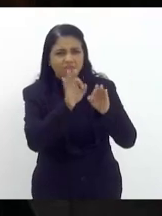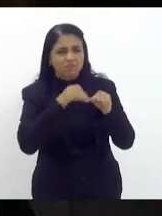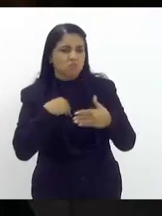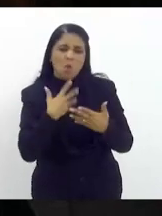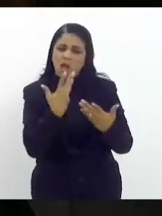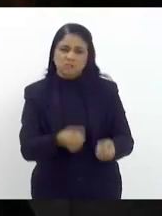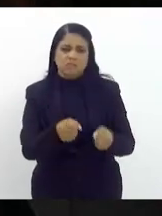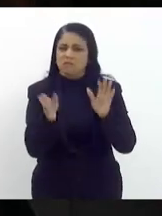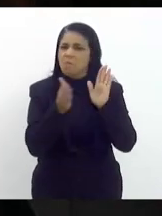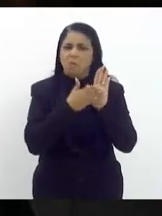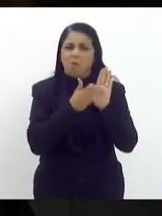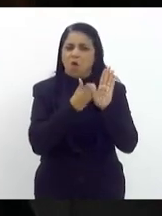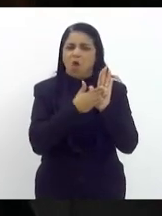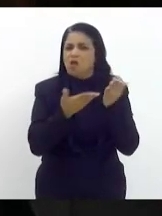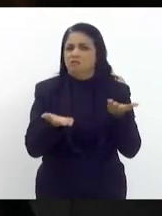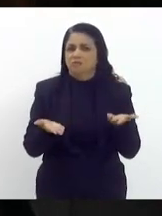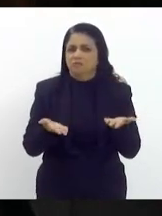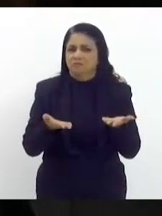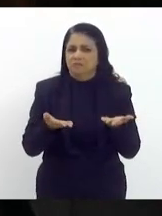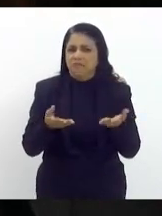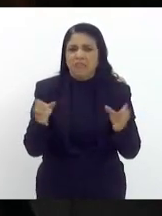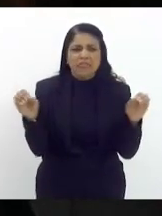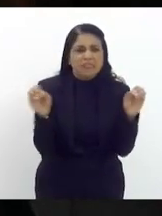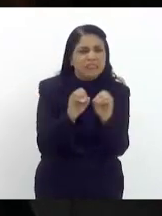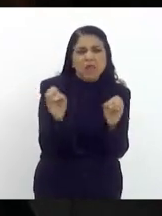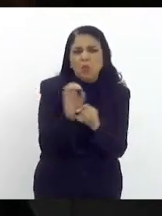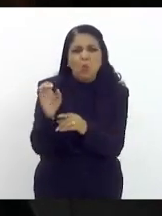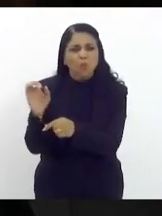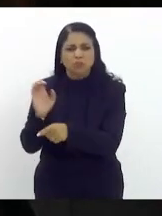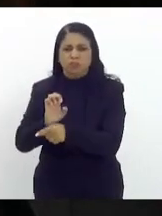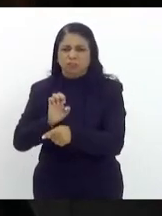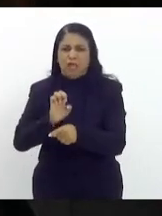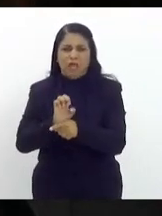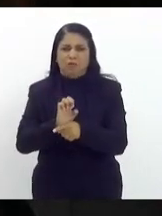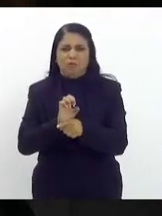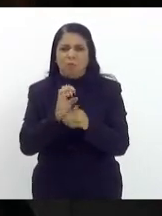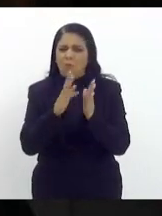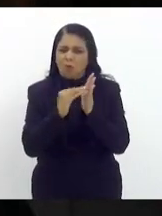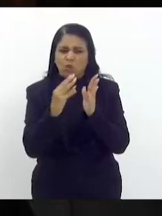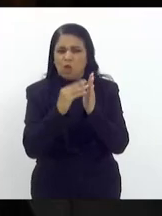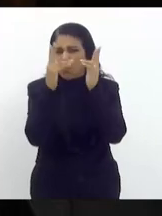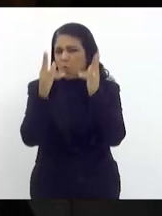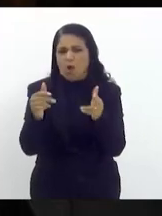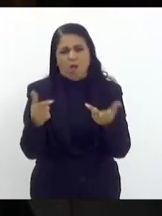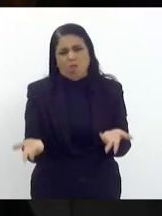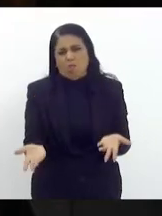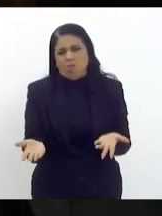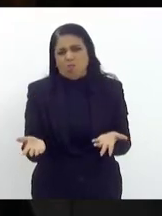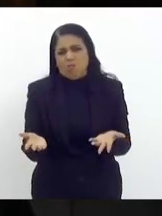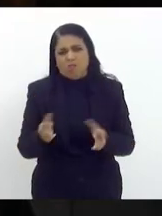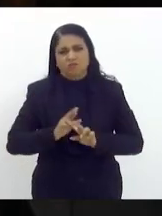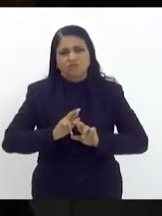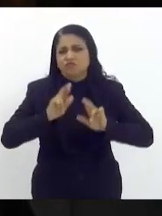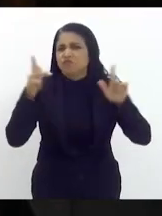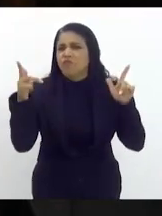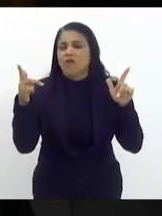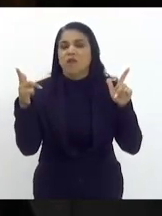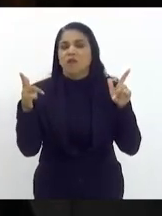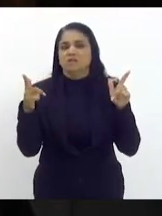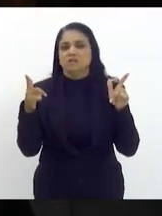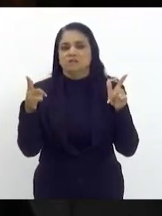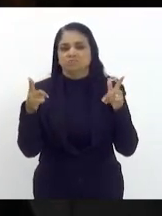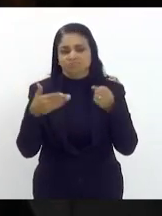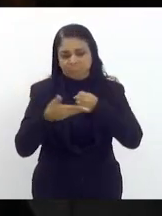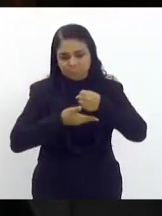nenhum estado está fazendo esse modelo tendo uma diferença entre o